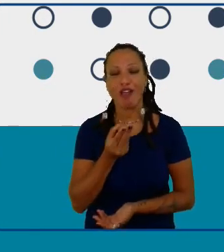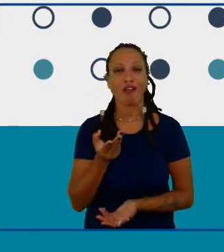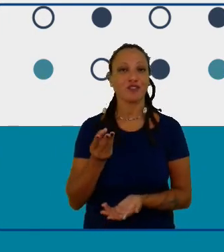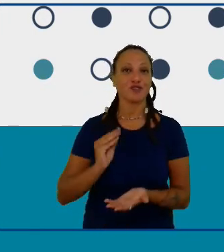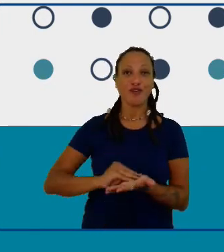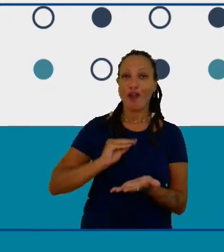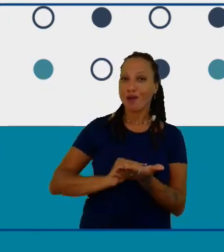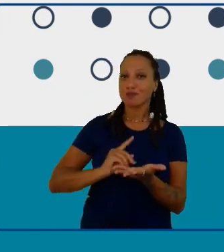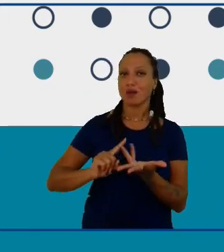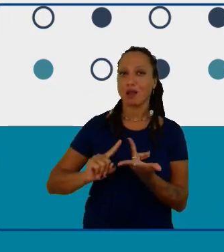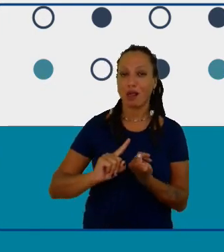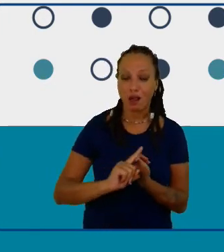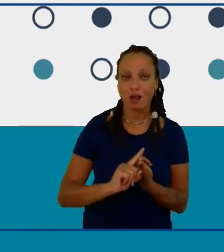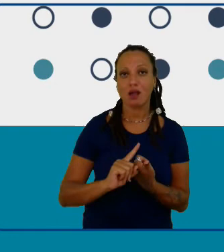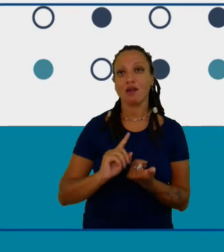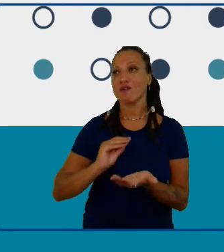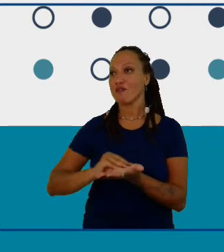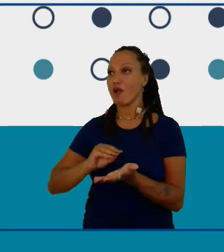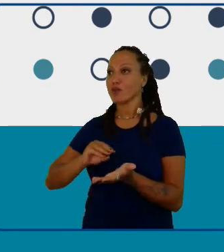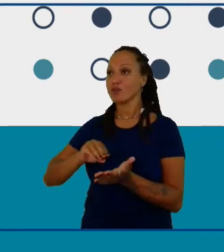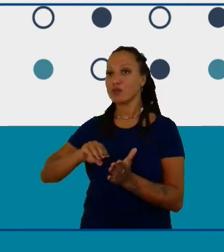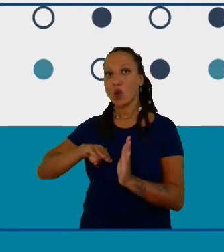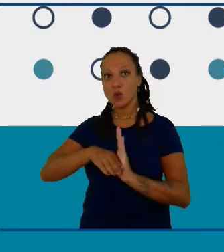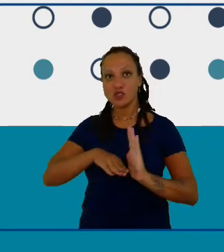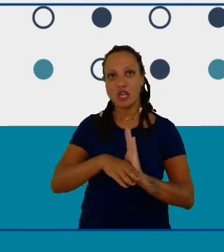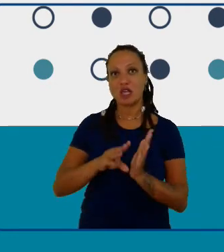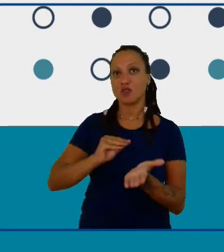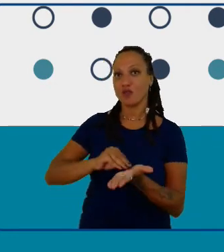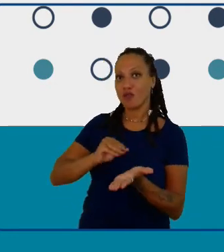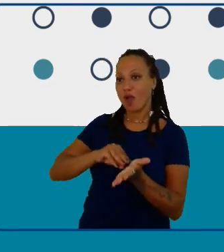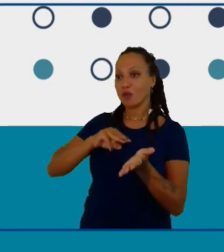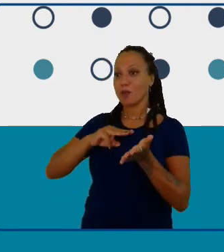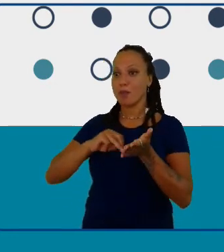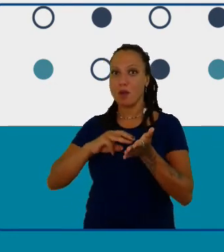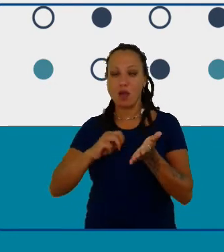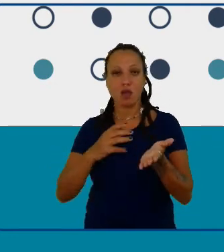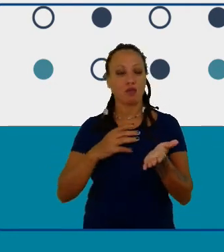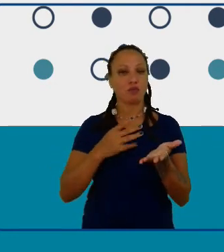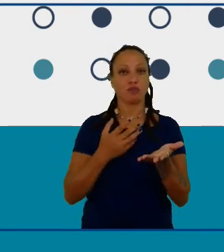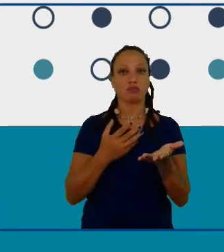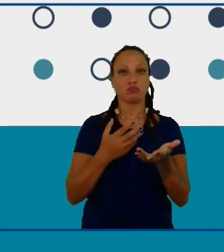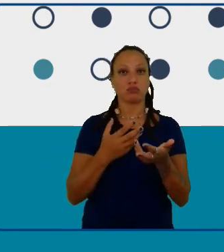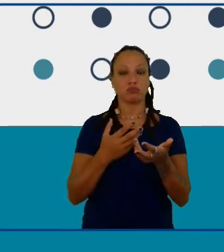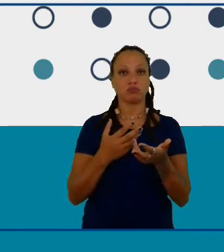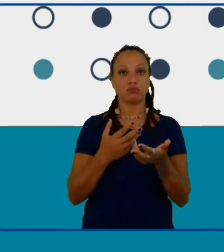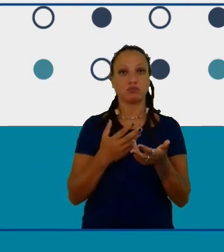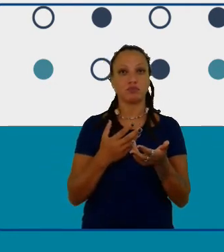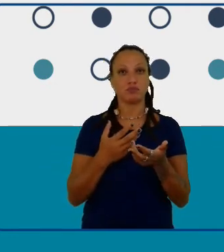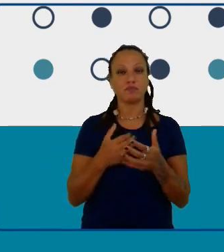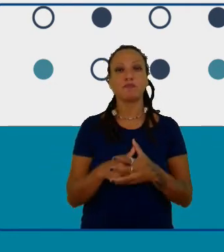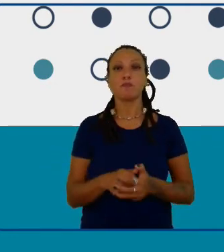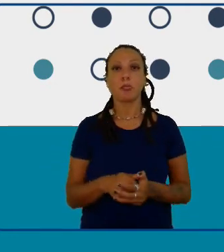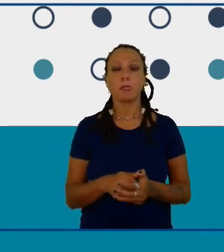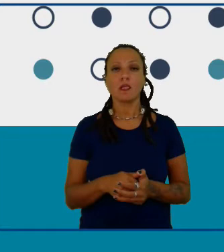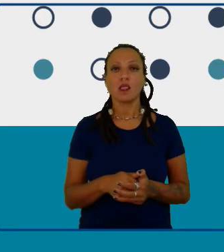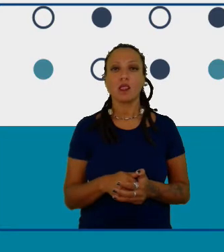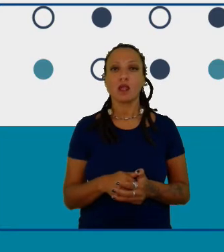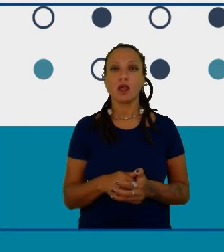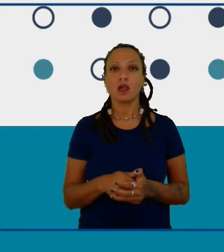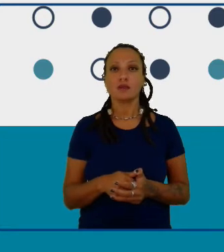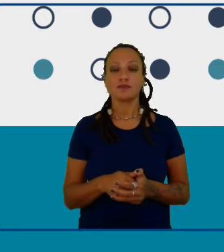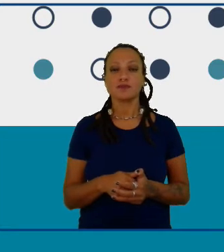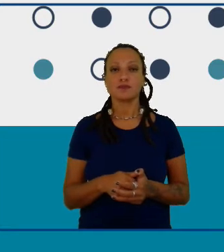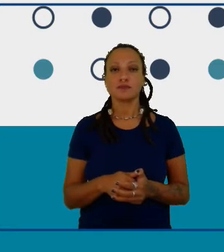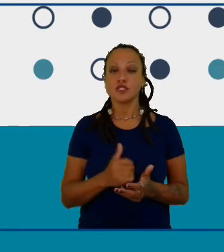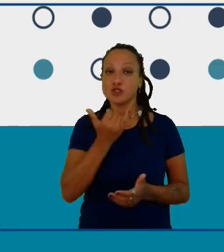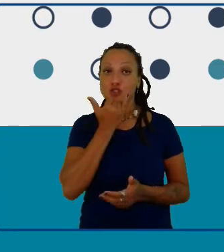conceito ou algum método científico que ele esteja trabalhando e tem sido bem importante estar perto dessa iniciativa do